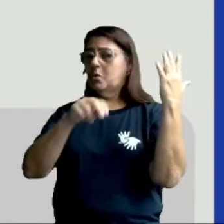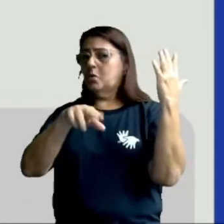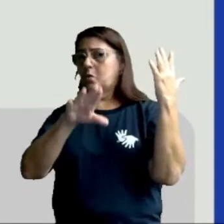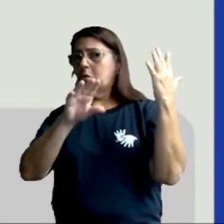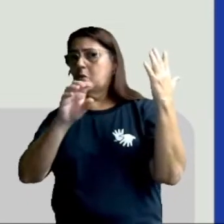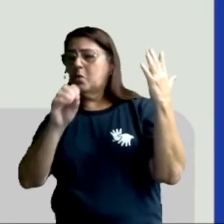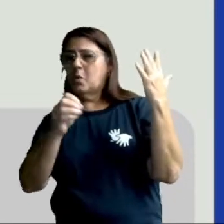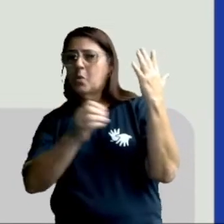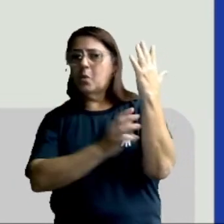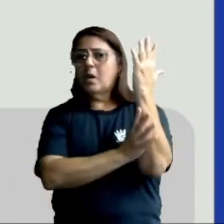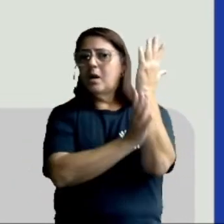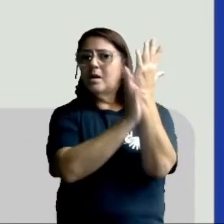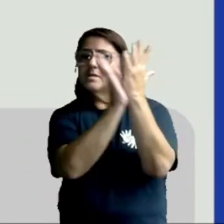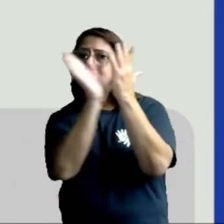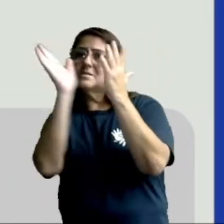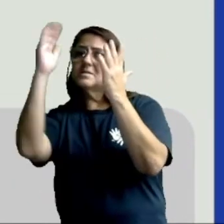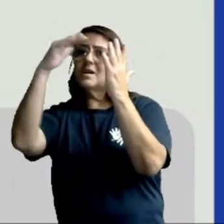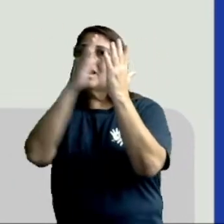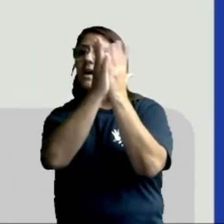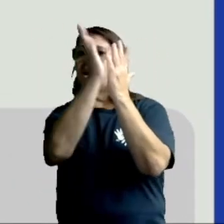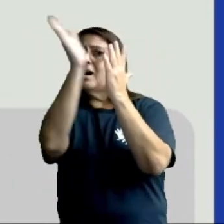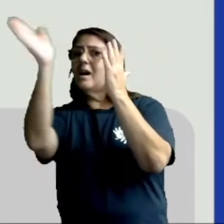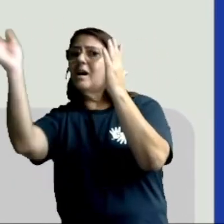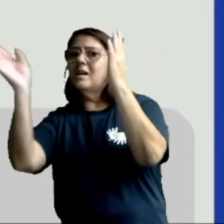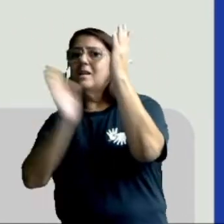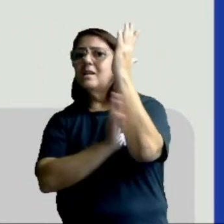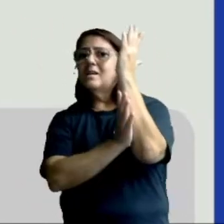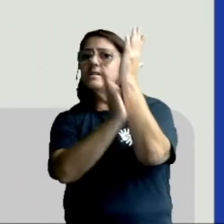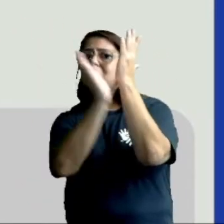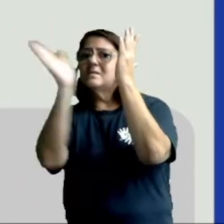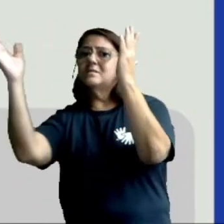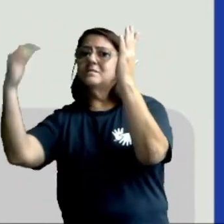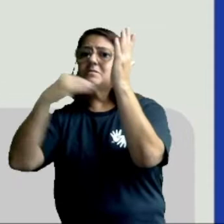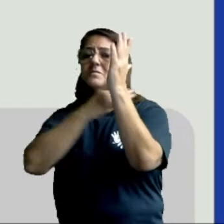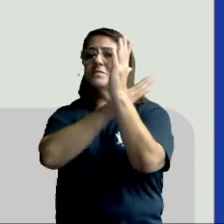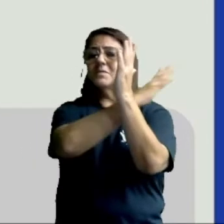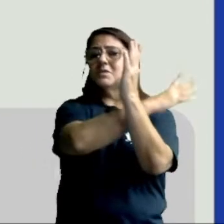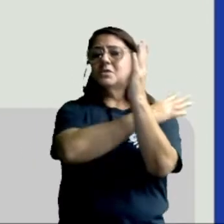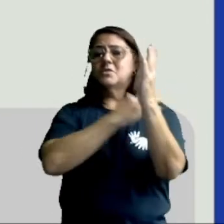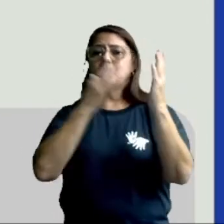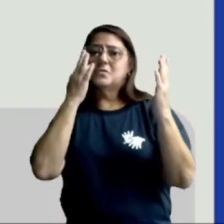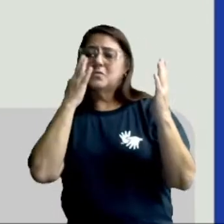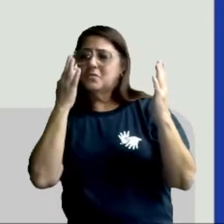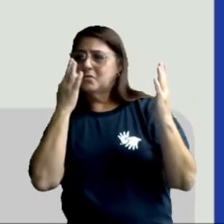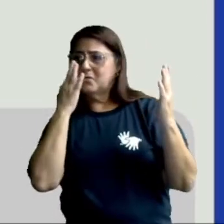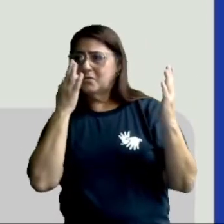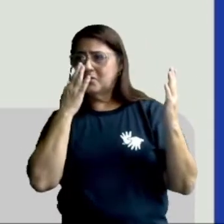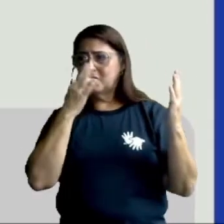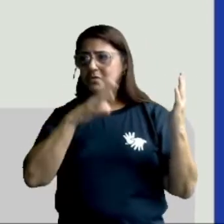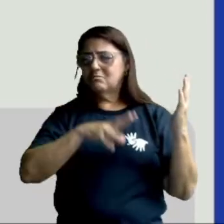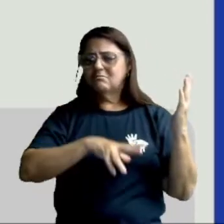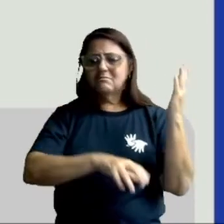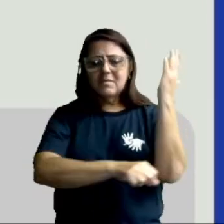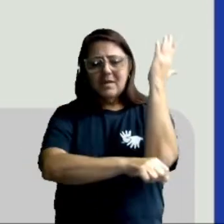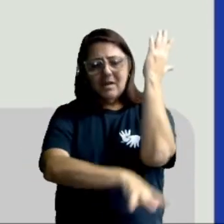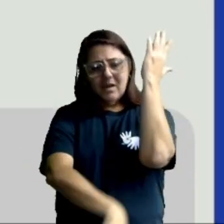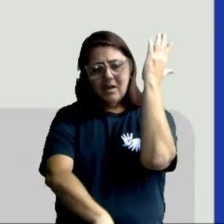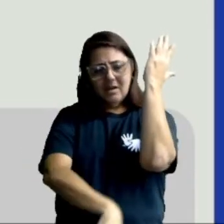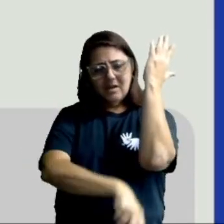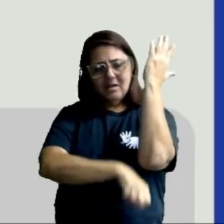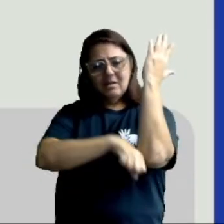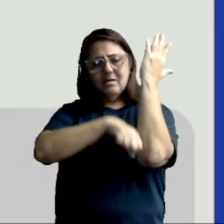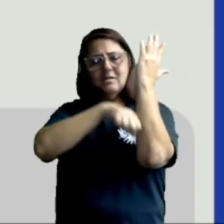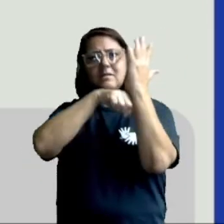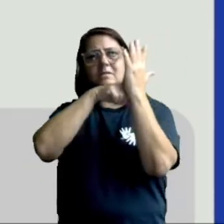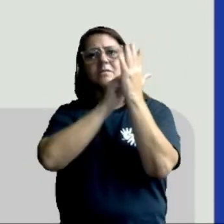os galhos, as folhas e os frutos. Absorve os nutrientes e a água da raiz e